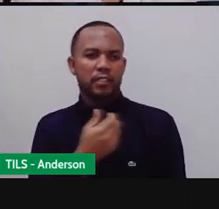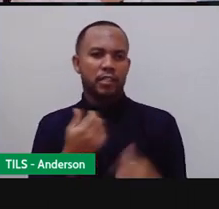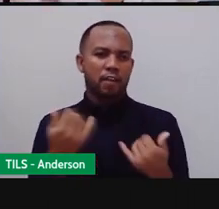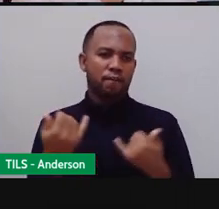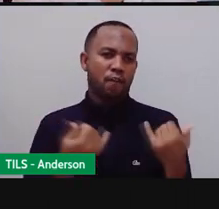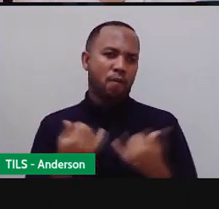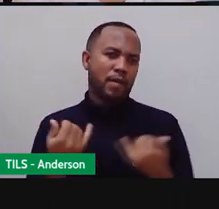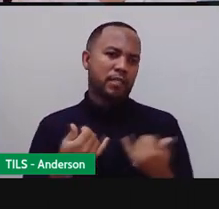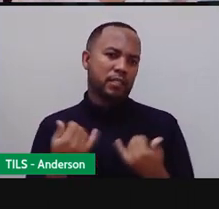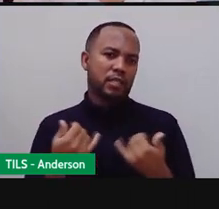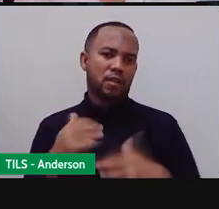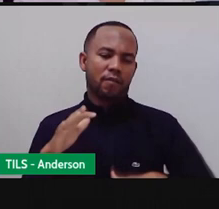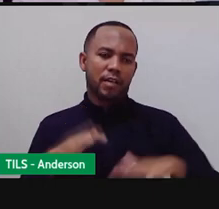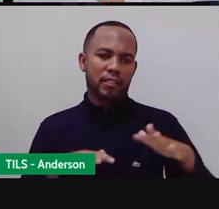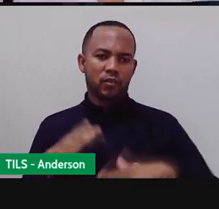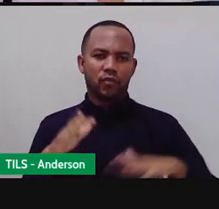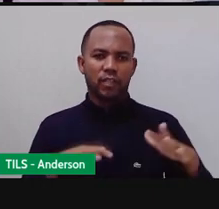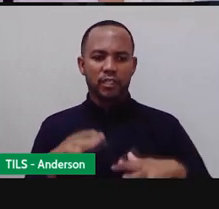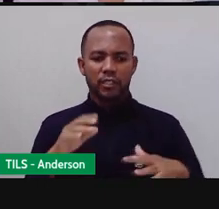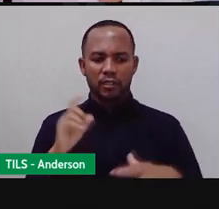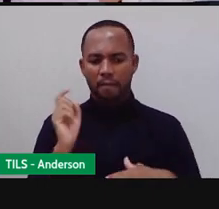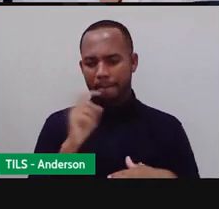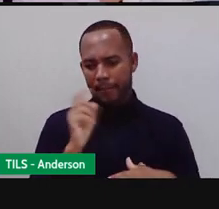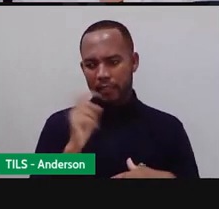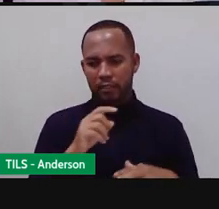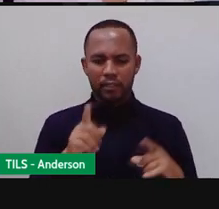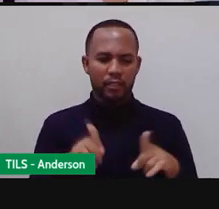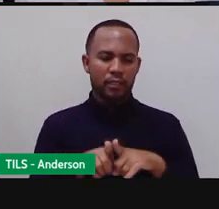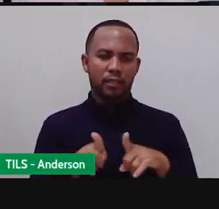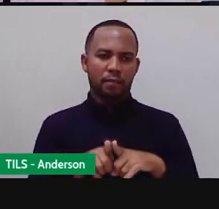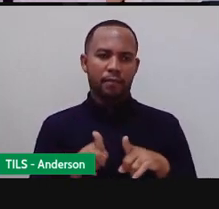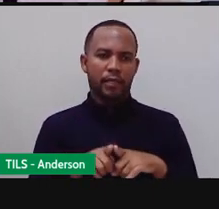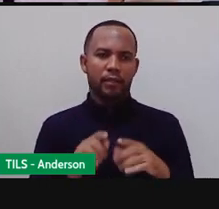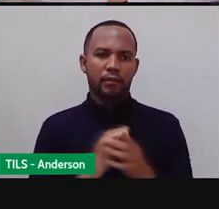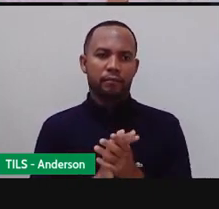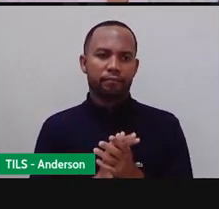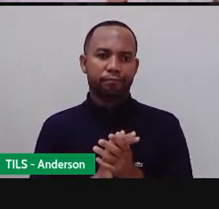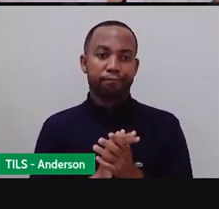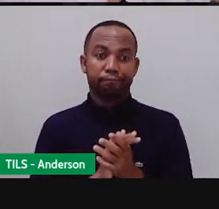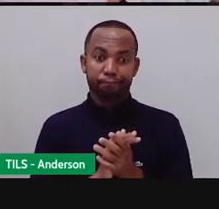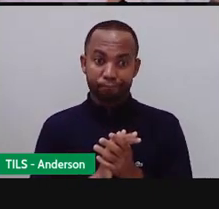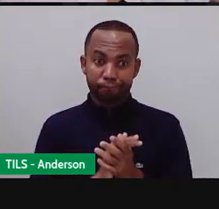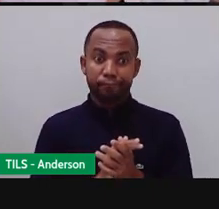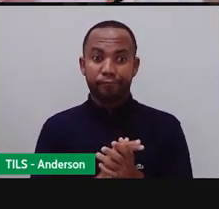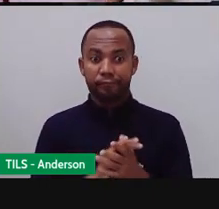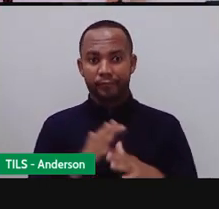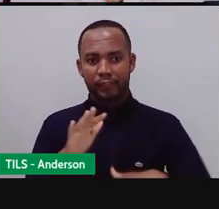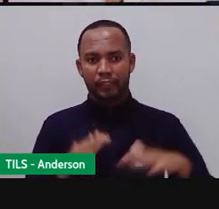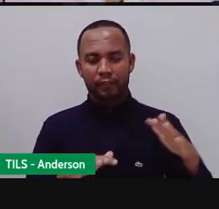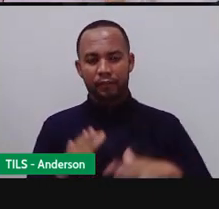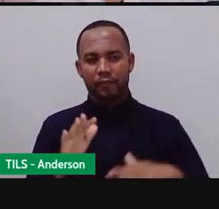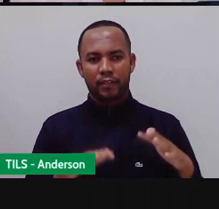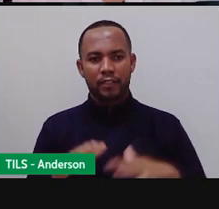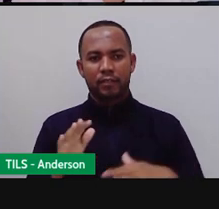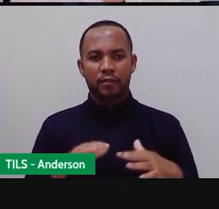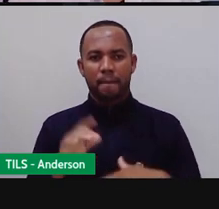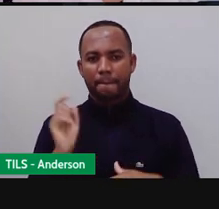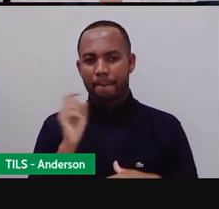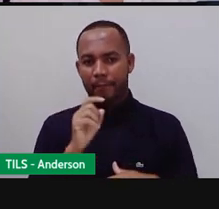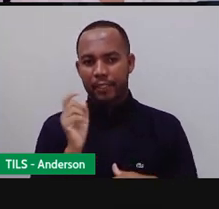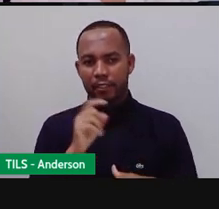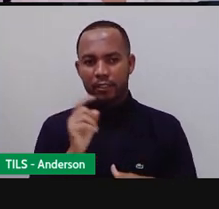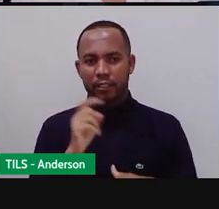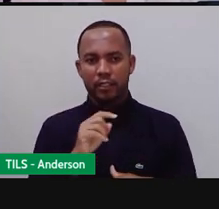são fake news, que são propagadas aí pela internet. E acaba passando aí como um racho de pólvora, bem rápido,